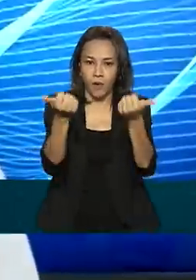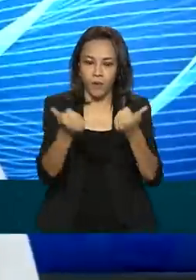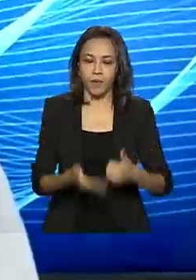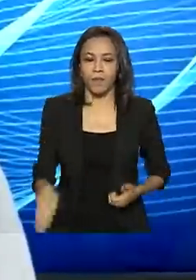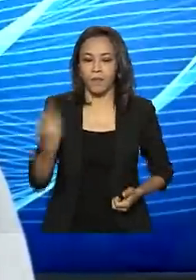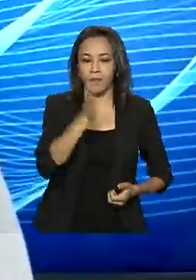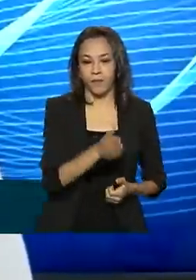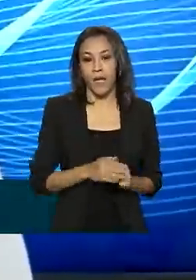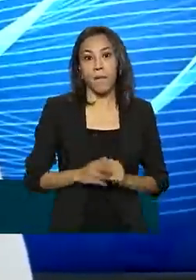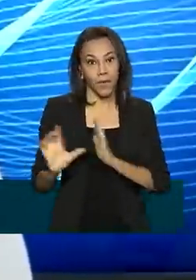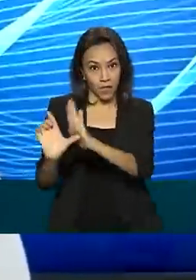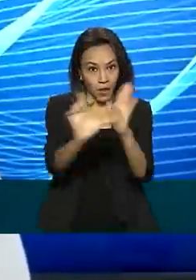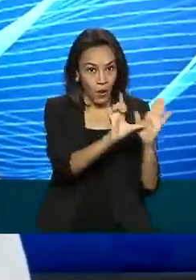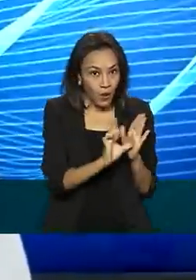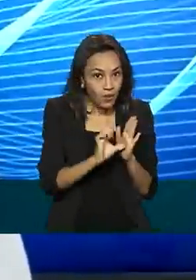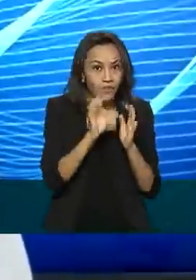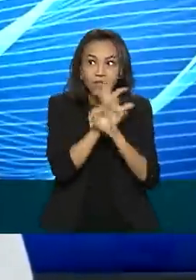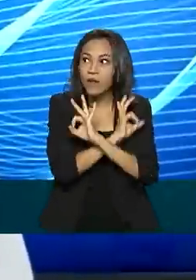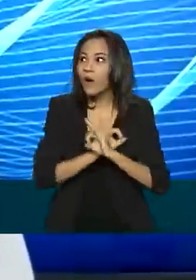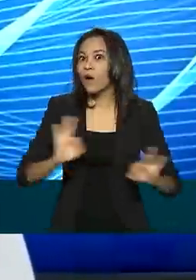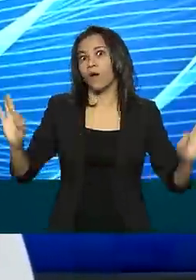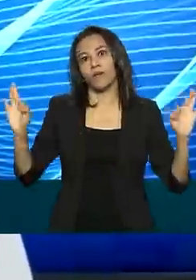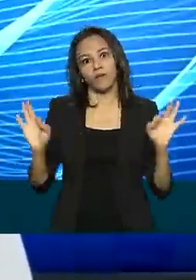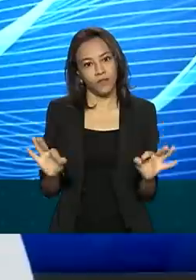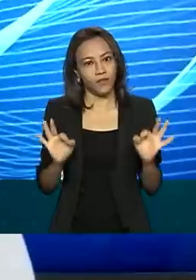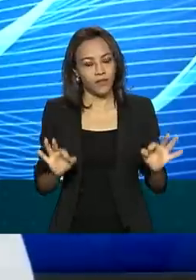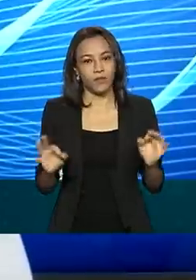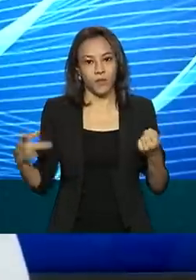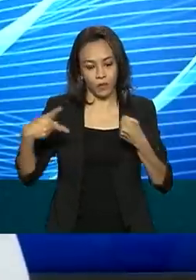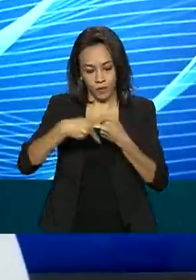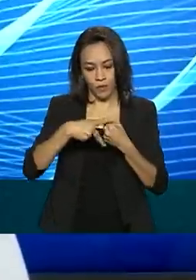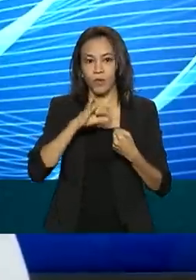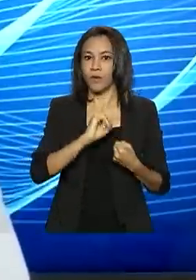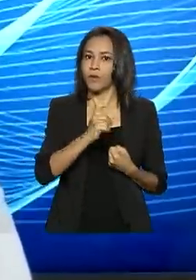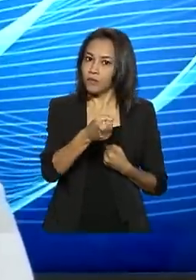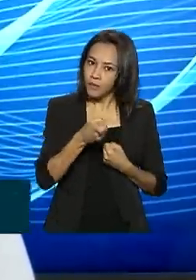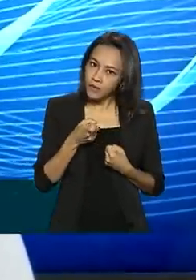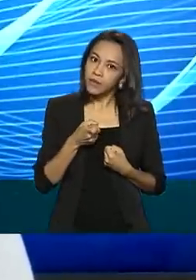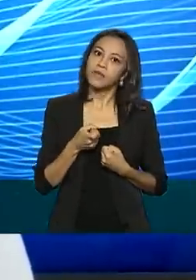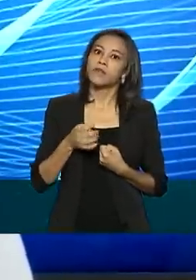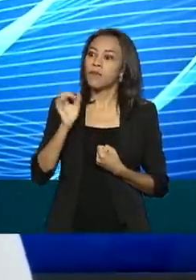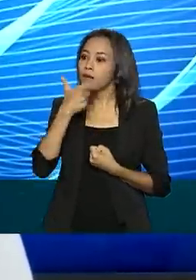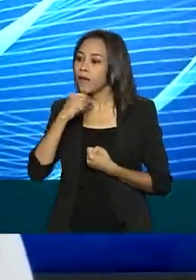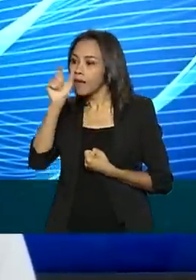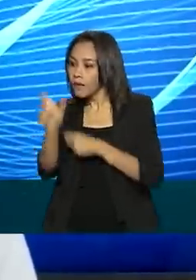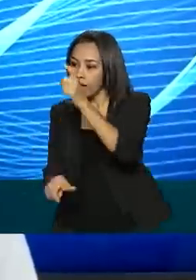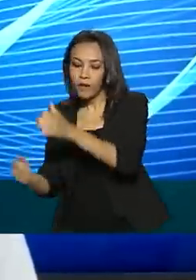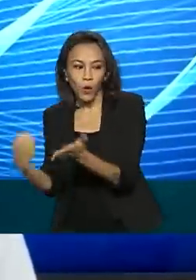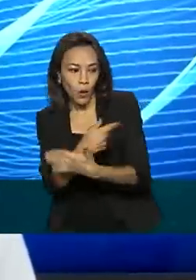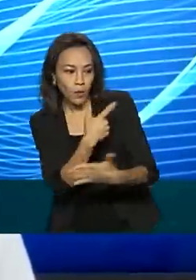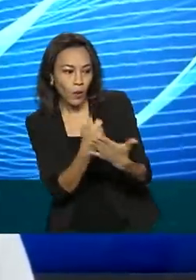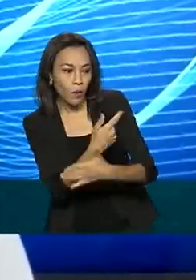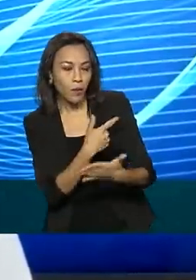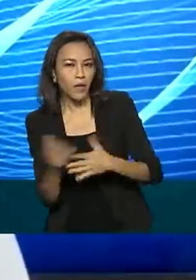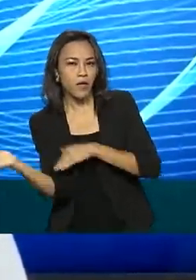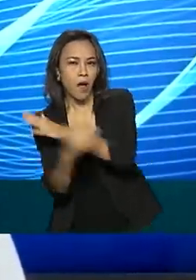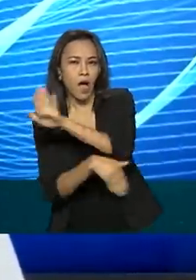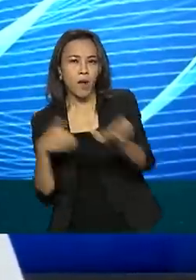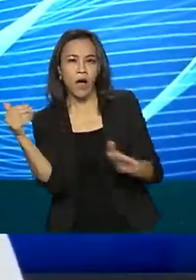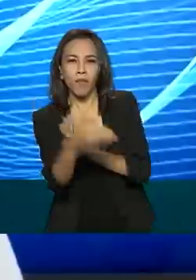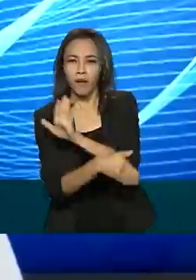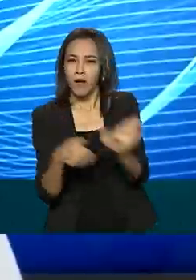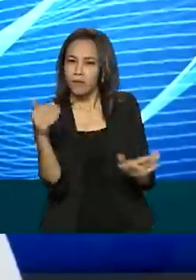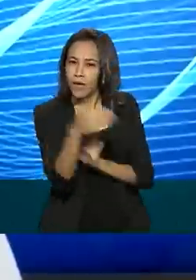lojista vai ser ótimo, porque é uma prestação adicional de serviço ao consumidor. Ele vai mais vezes nas nossas casas quando